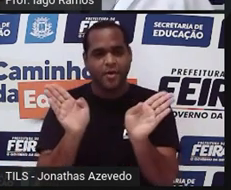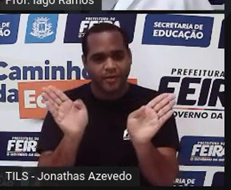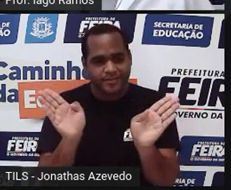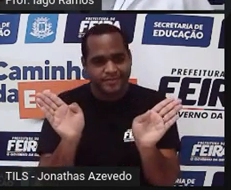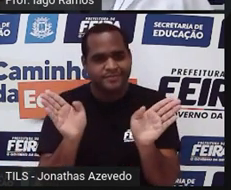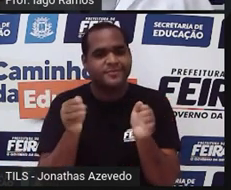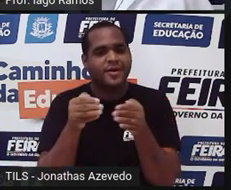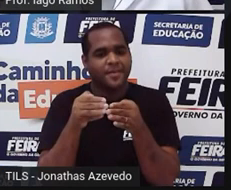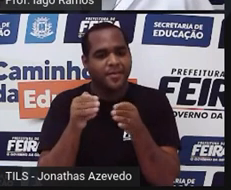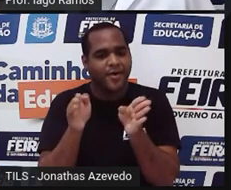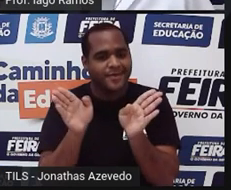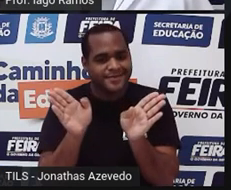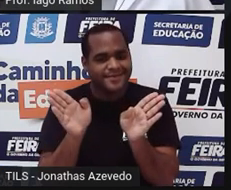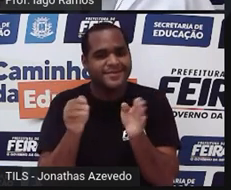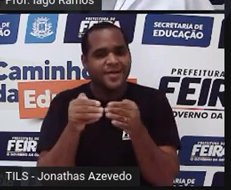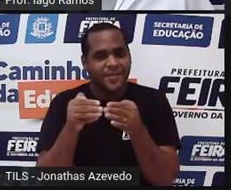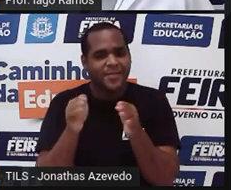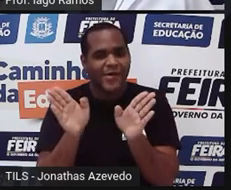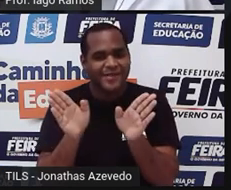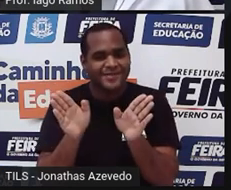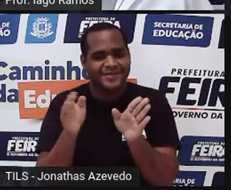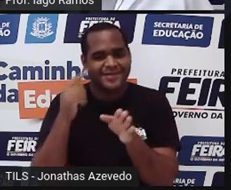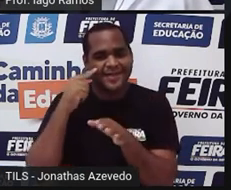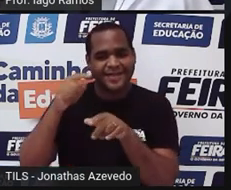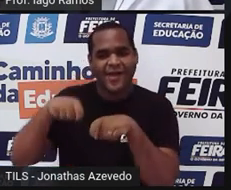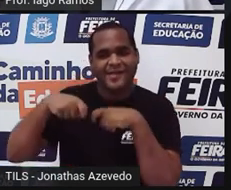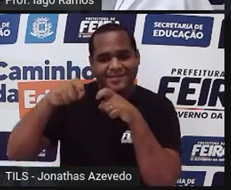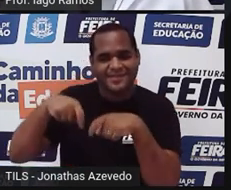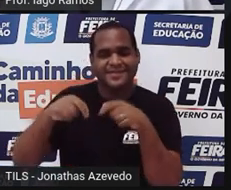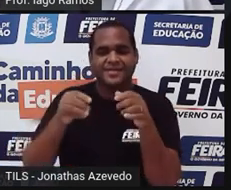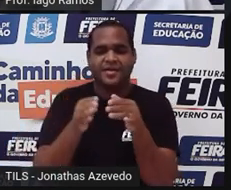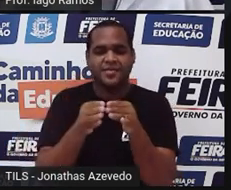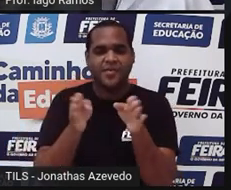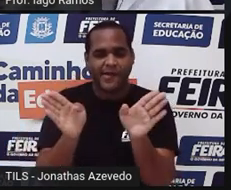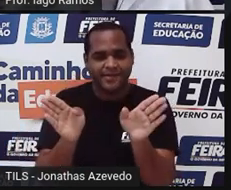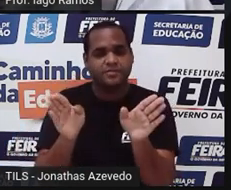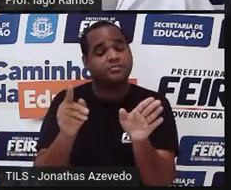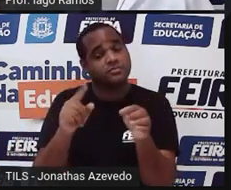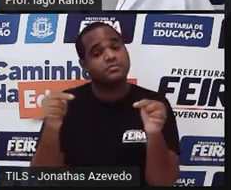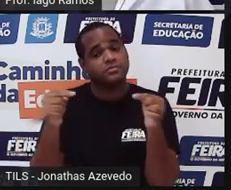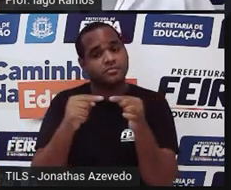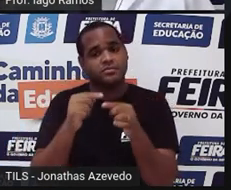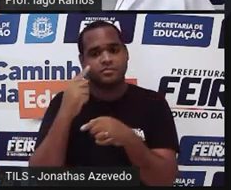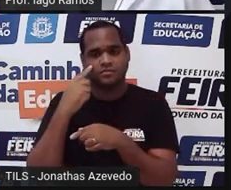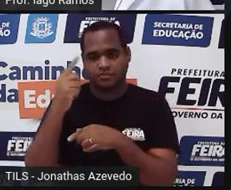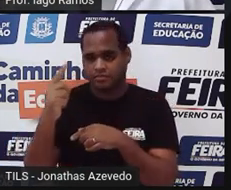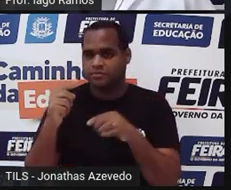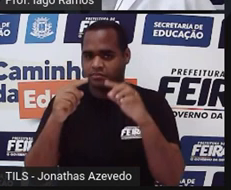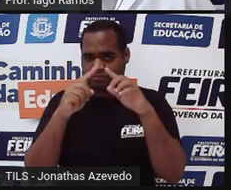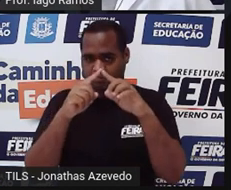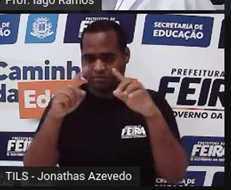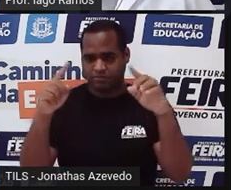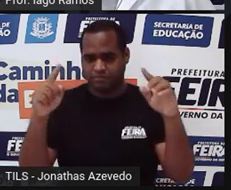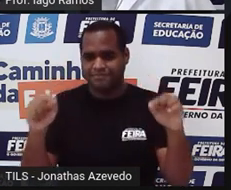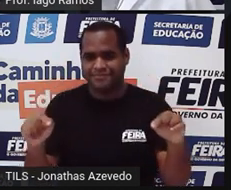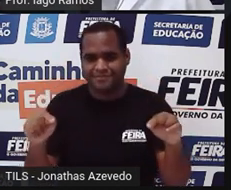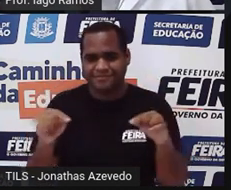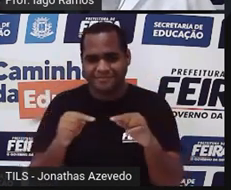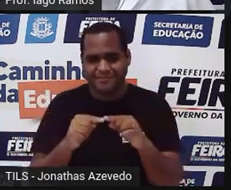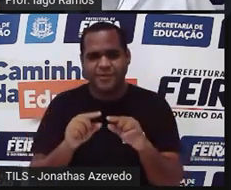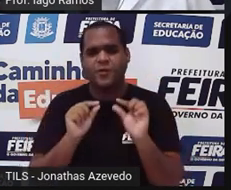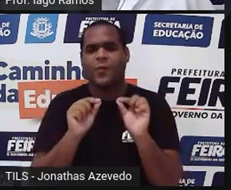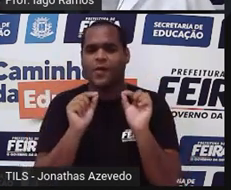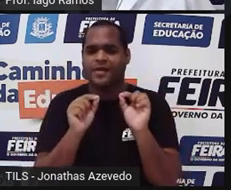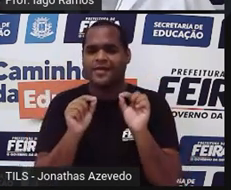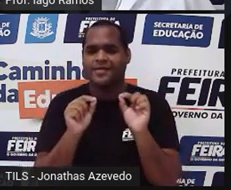essas portas de celeiros. Veja que ao passar uma barra de madeira aqui na diagonal, cria-se